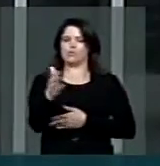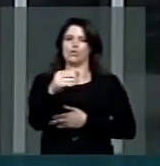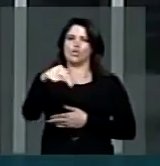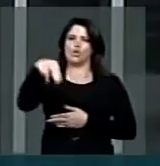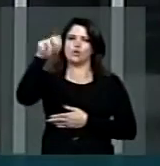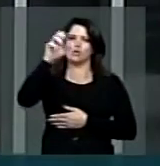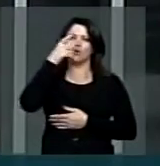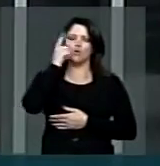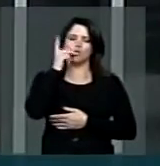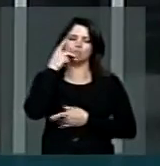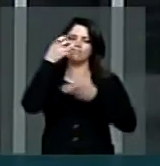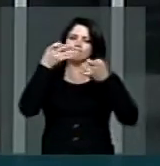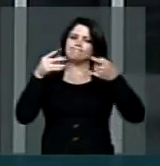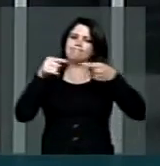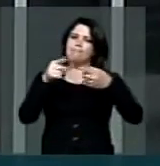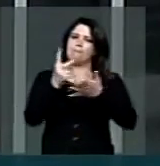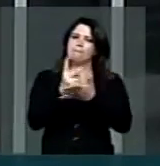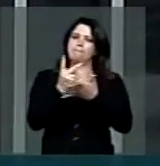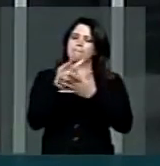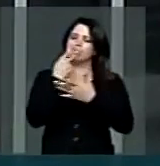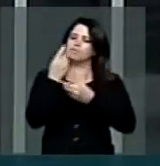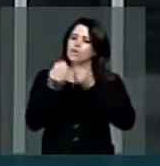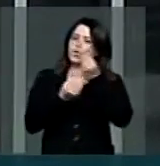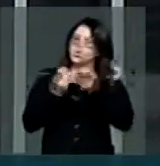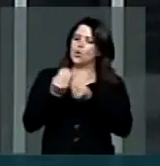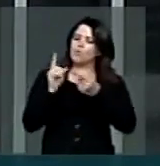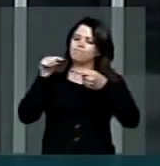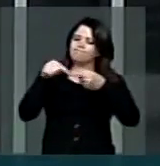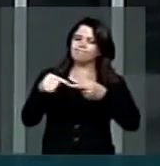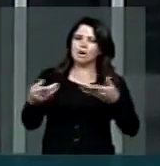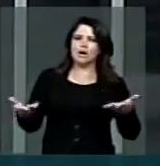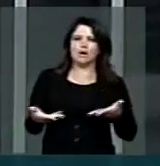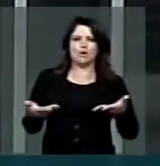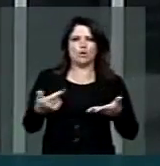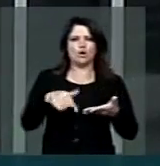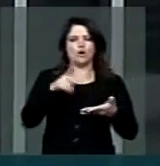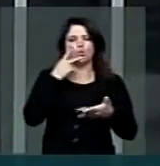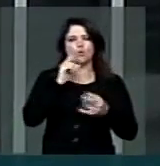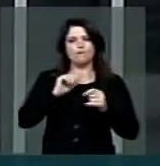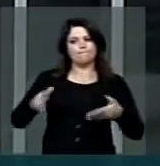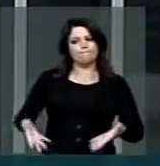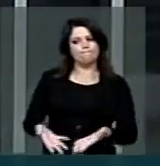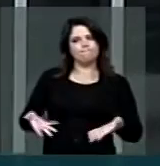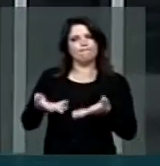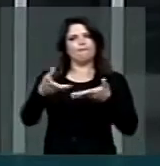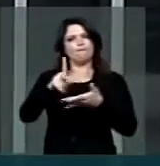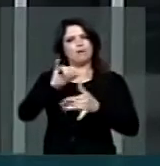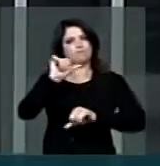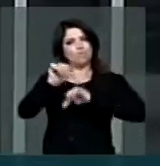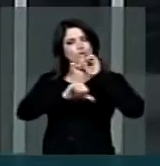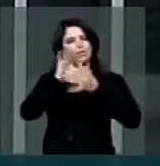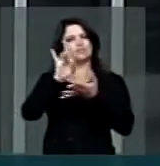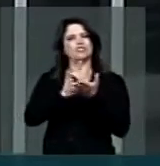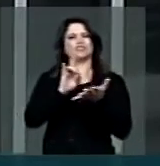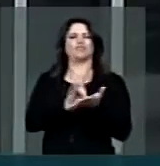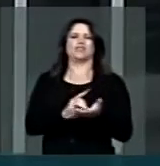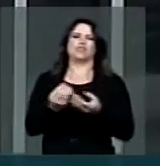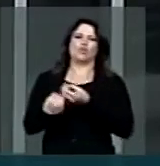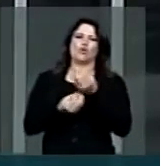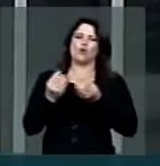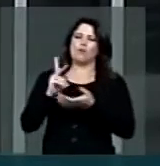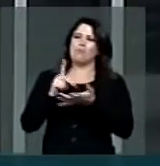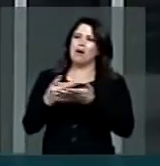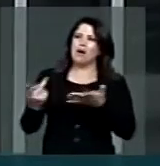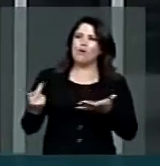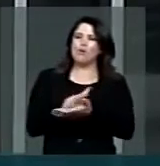trata exatamente da natureza dessa questão, que impulsionada mudaria com certeza a realidade